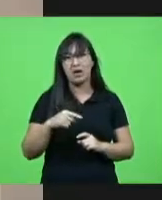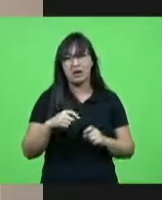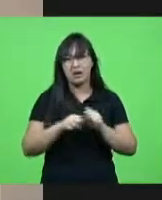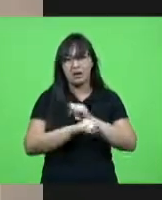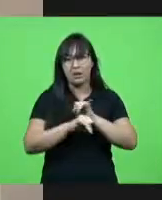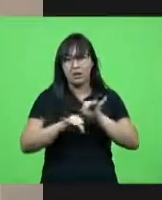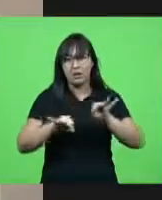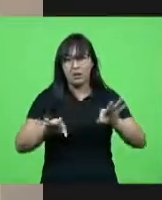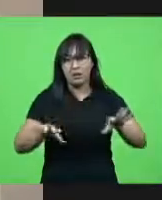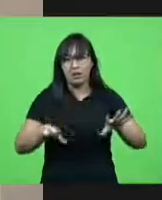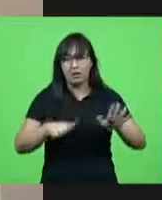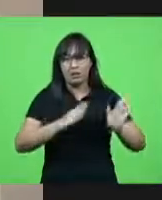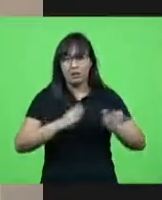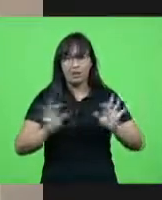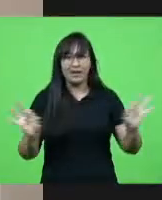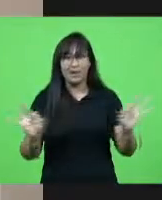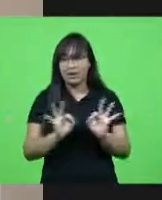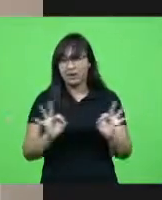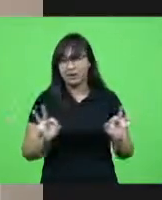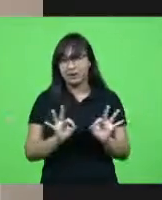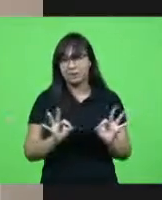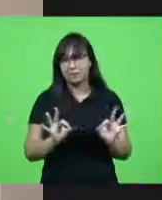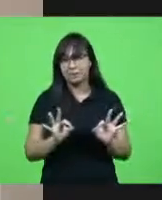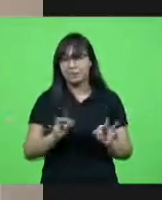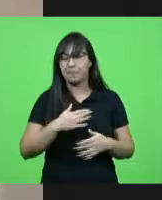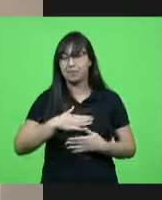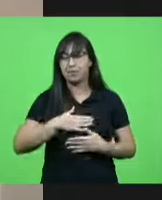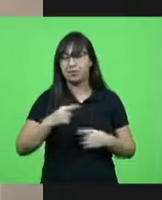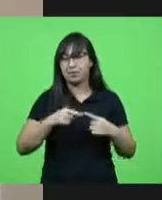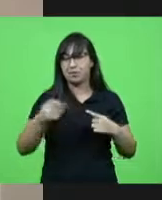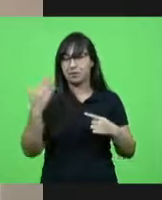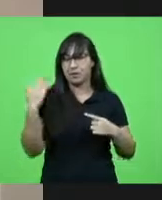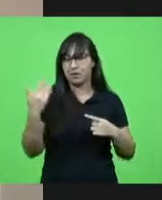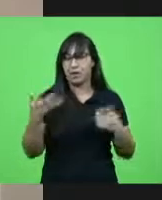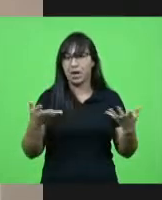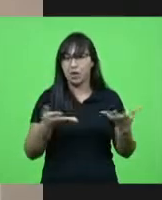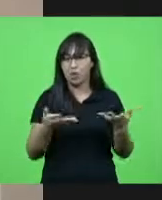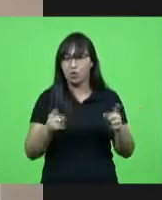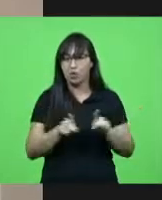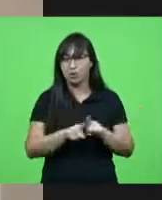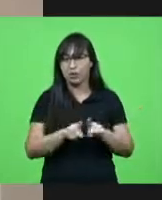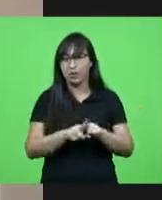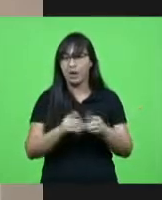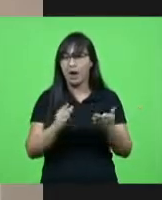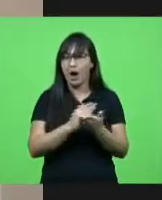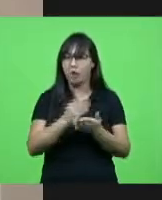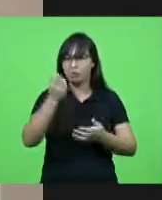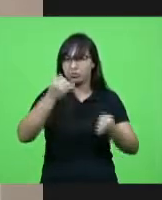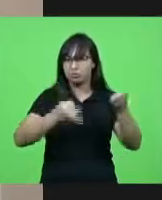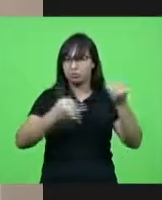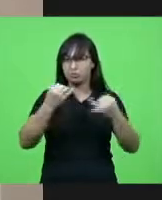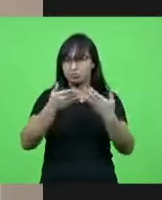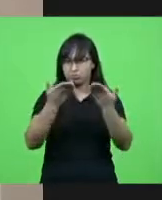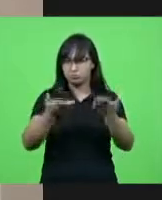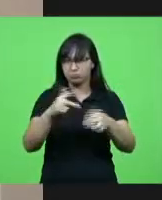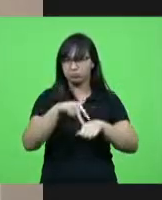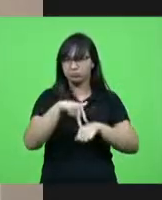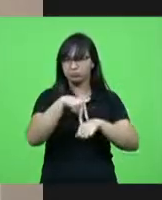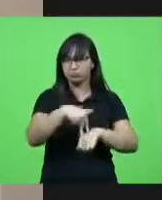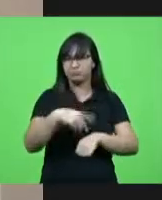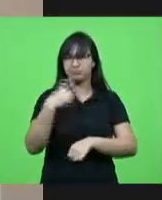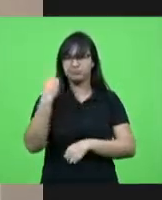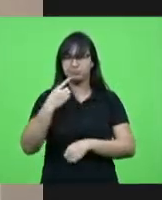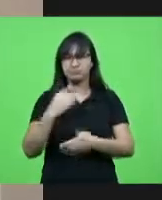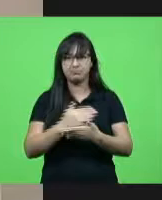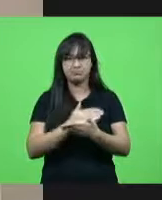Covid-19 eu gostei bastante na semana passada e hoje também algumas algumas falas aí de colegas deputados